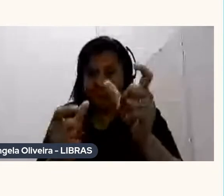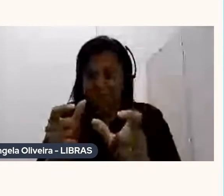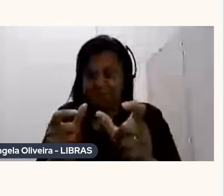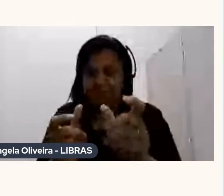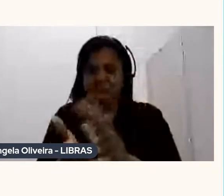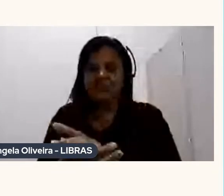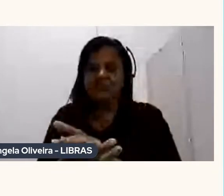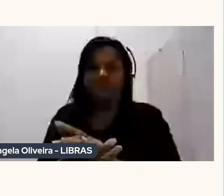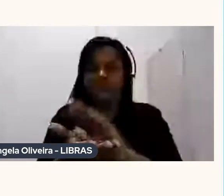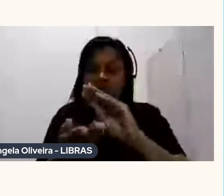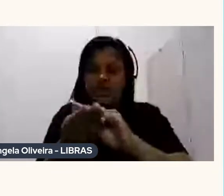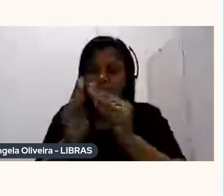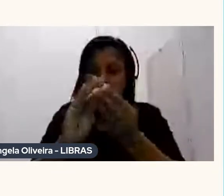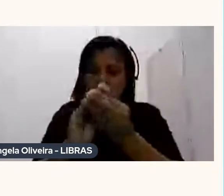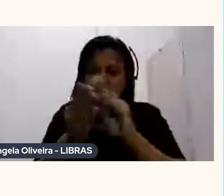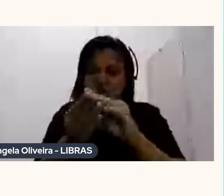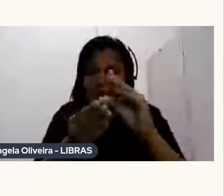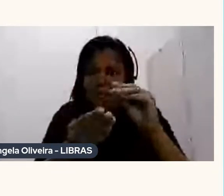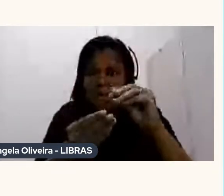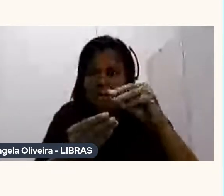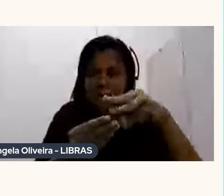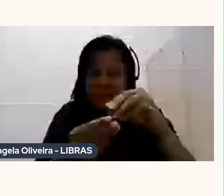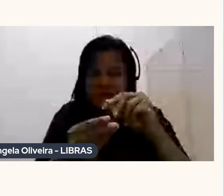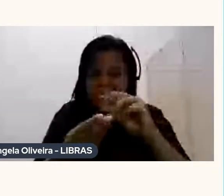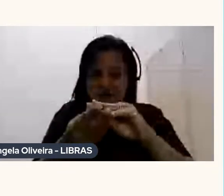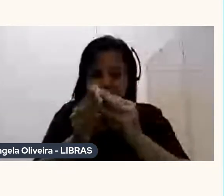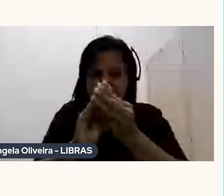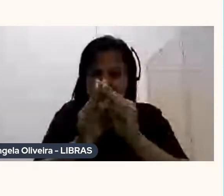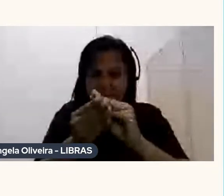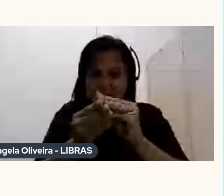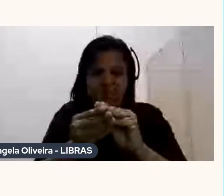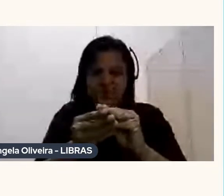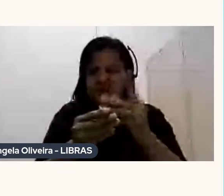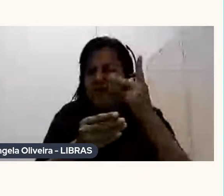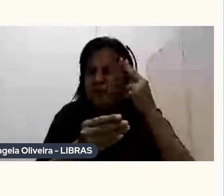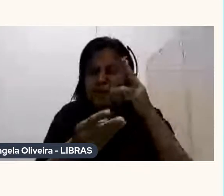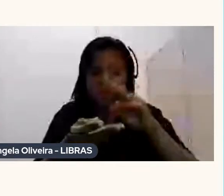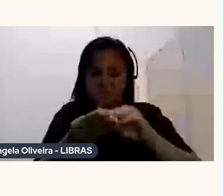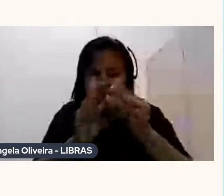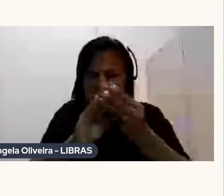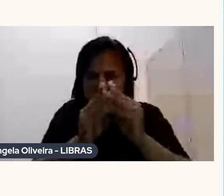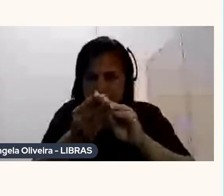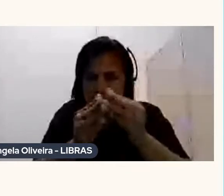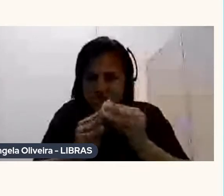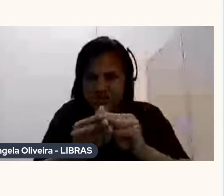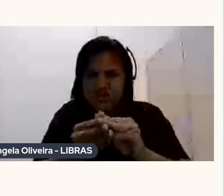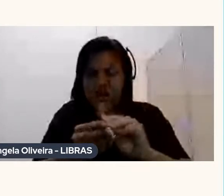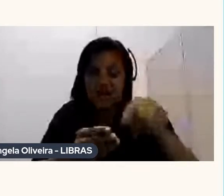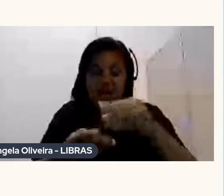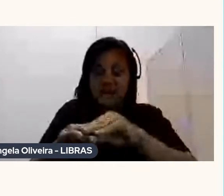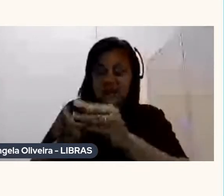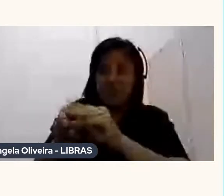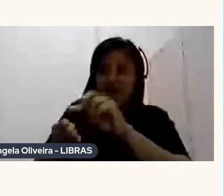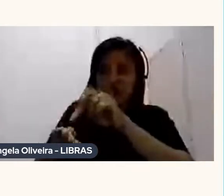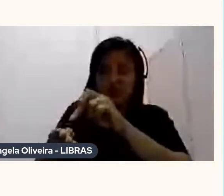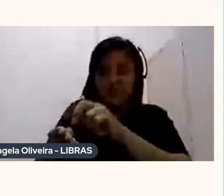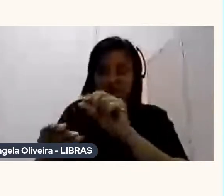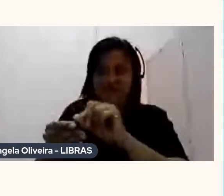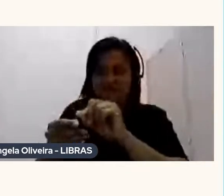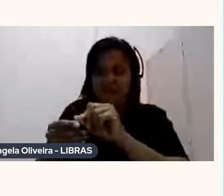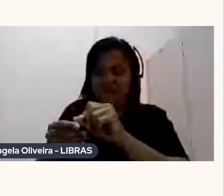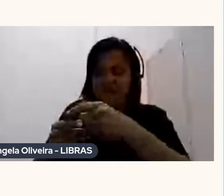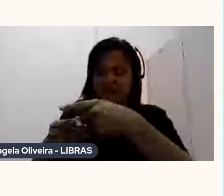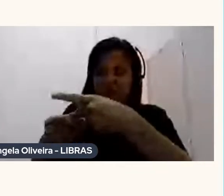Esse é método Tradicional É feito Uma modelagem De massinha Dessa modelagem De massinha É feito Um molde Quer dizer A gente faz Uma caixinha